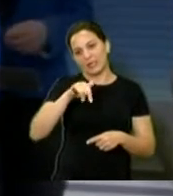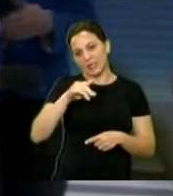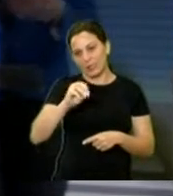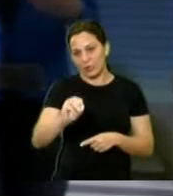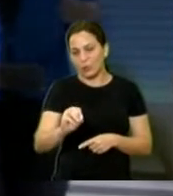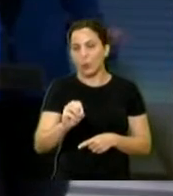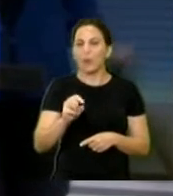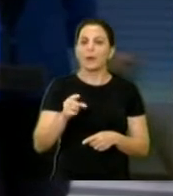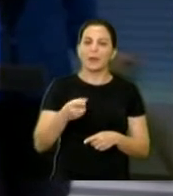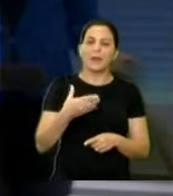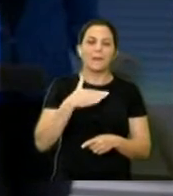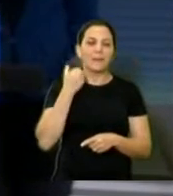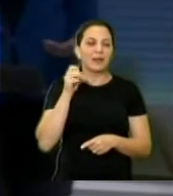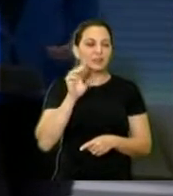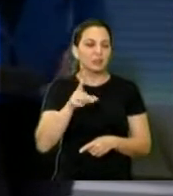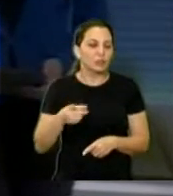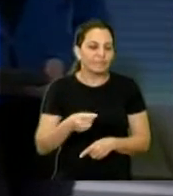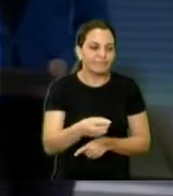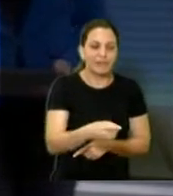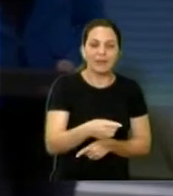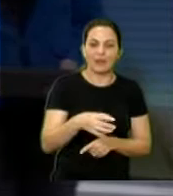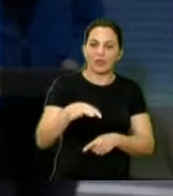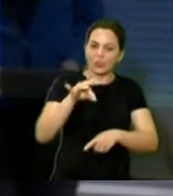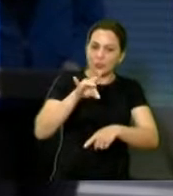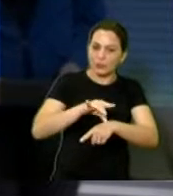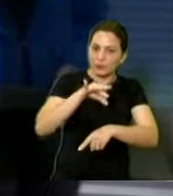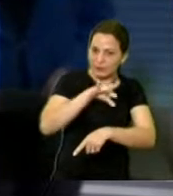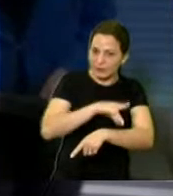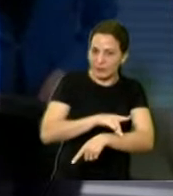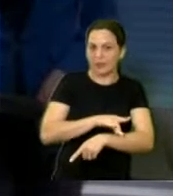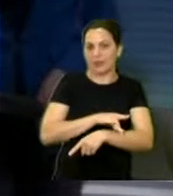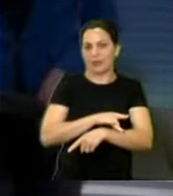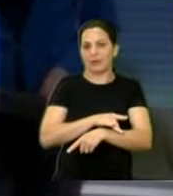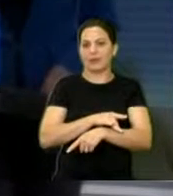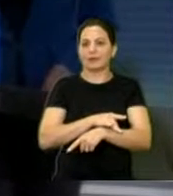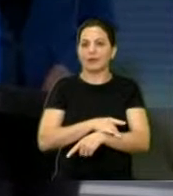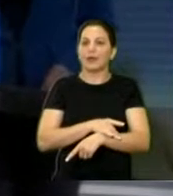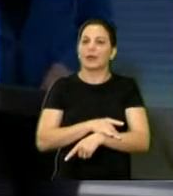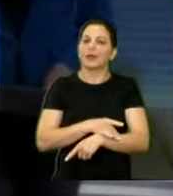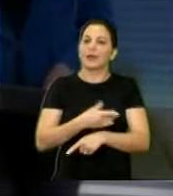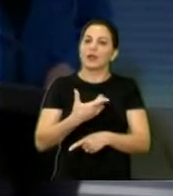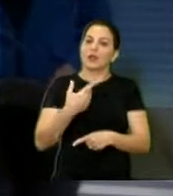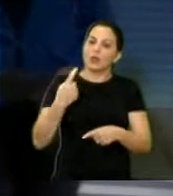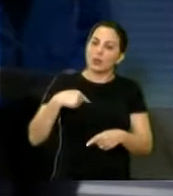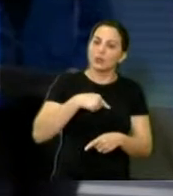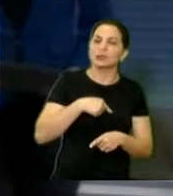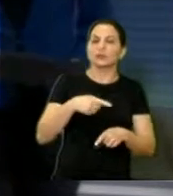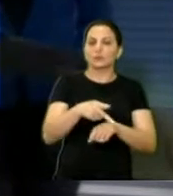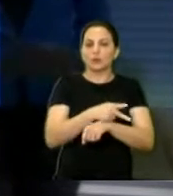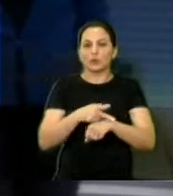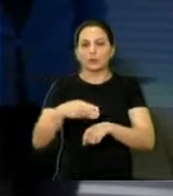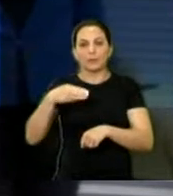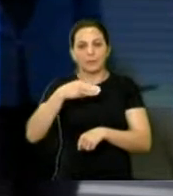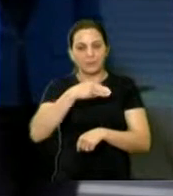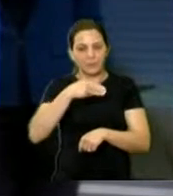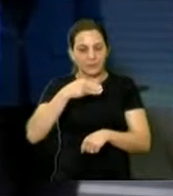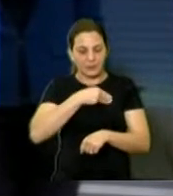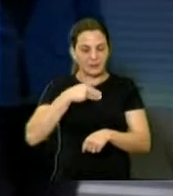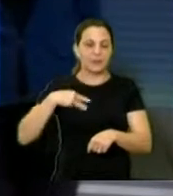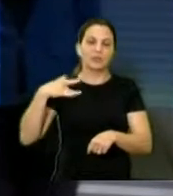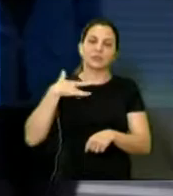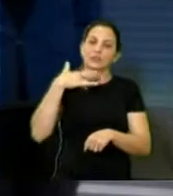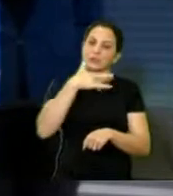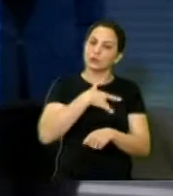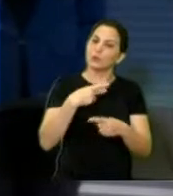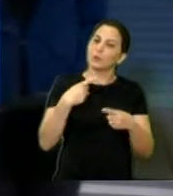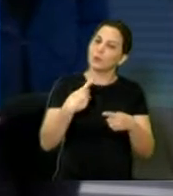mosquito, sem afetar as pessoas, os animais e o meio ambiente. A nossa produção procurou o Ministério da Saúde para perguntar por que o inseticida não é usado no